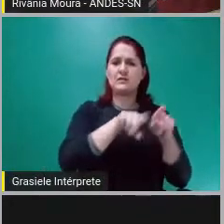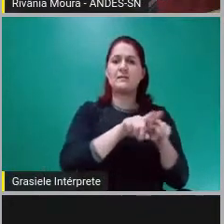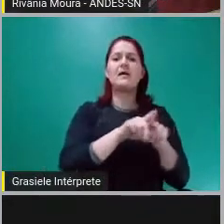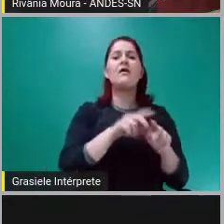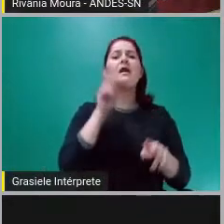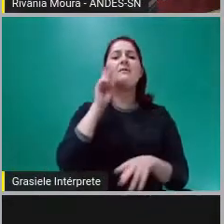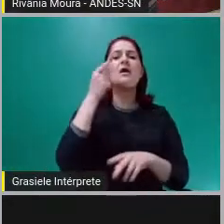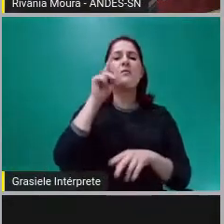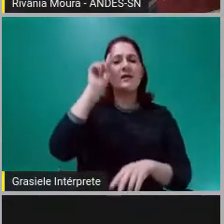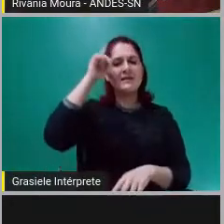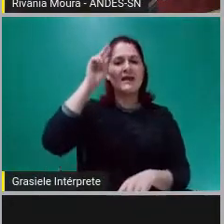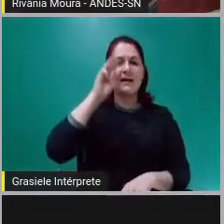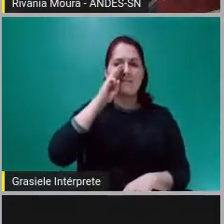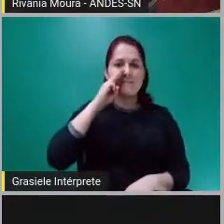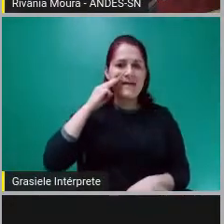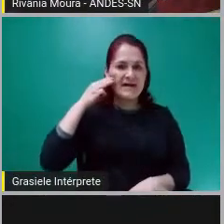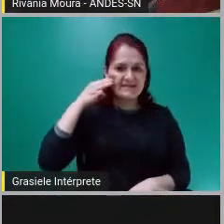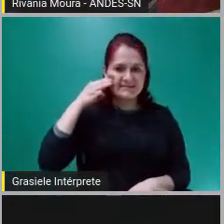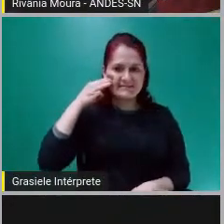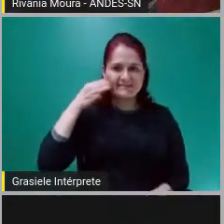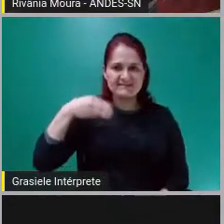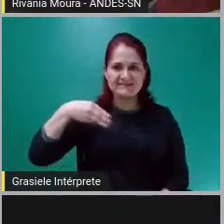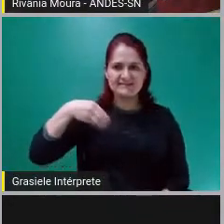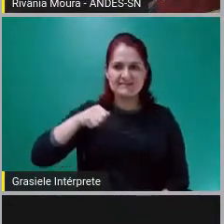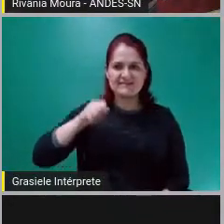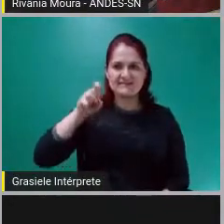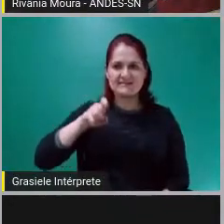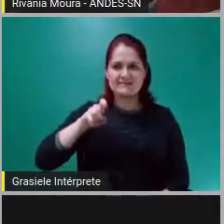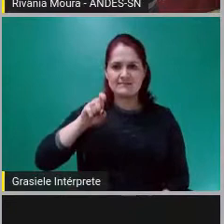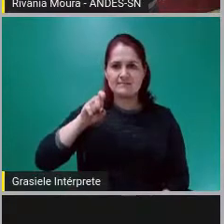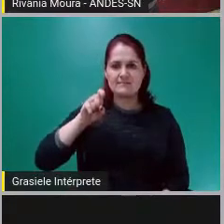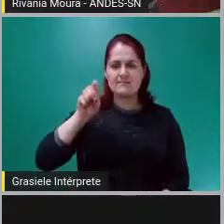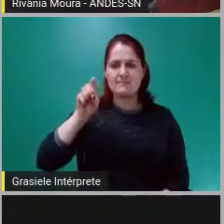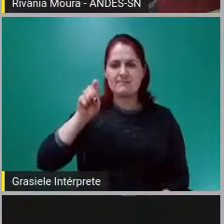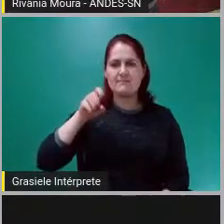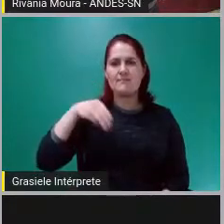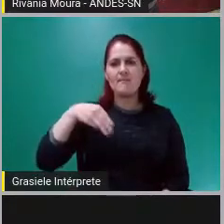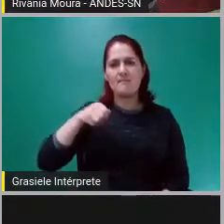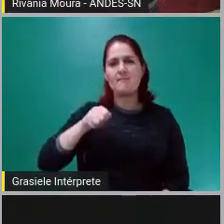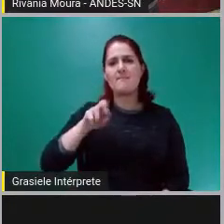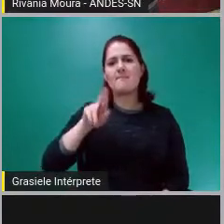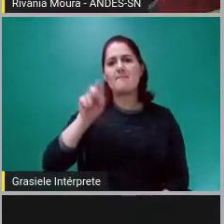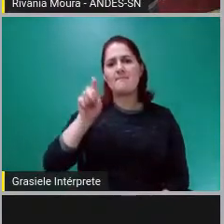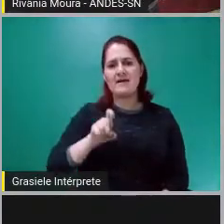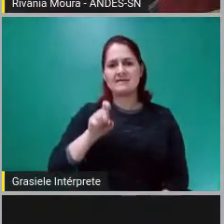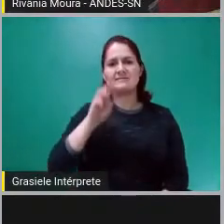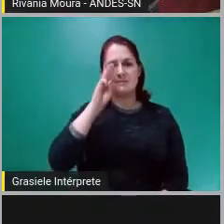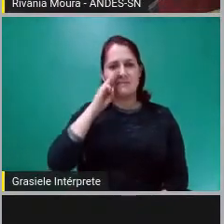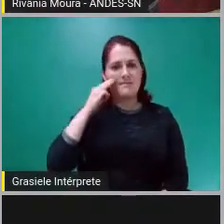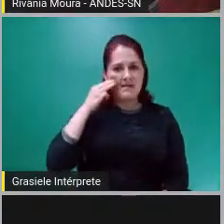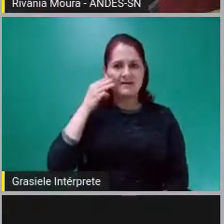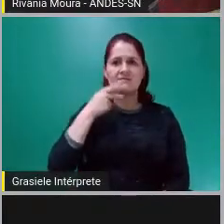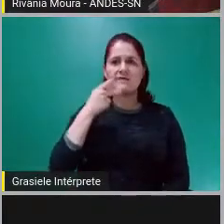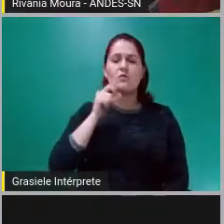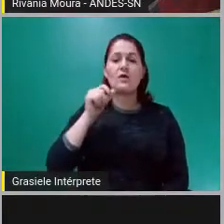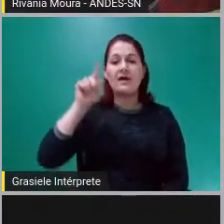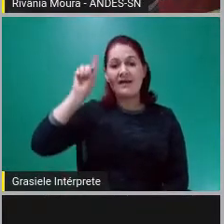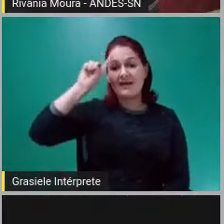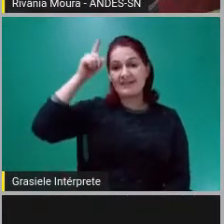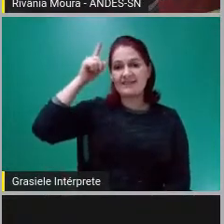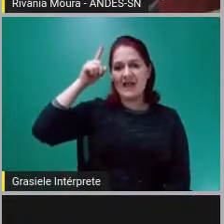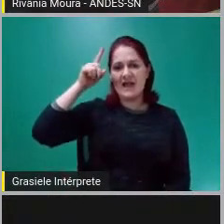dizia que as ideias da classe dominante são, em todas as épocas, as ideias dominantes.